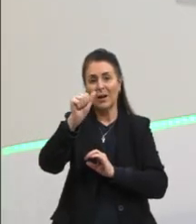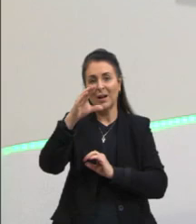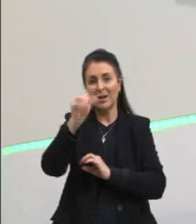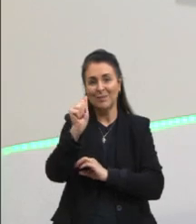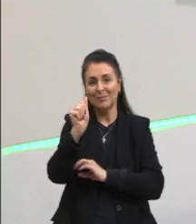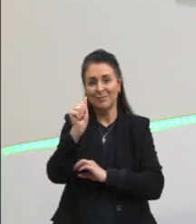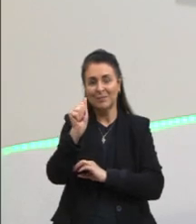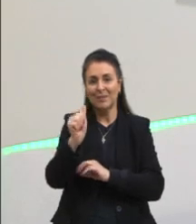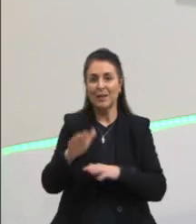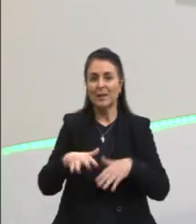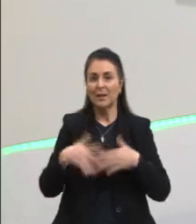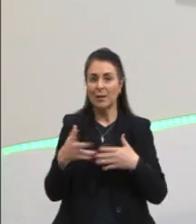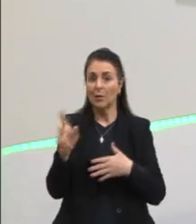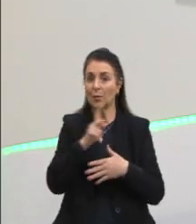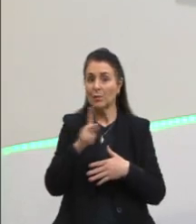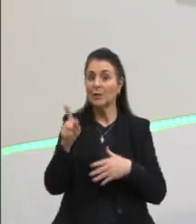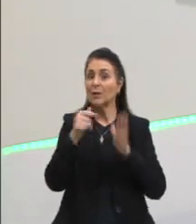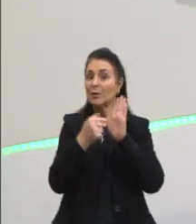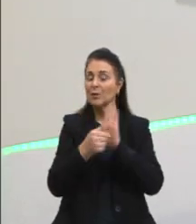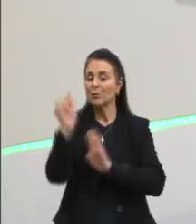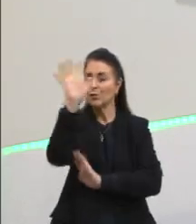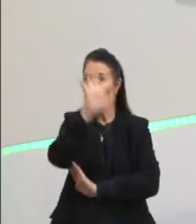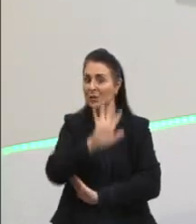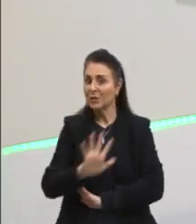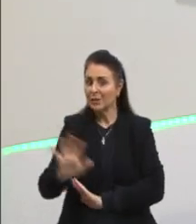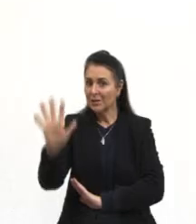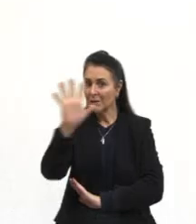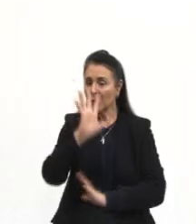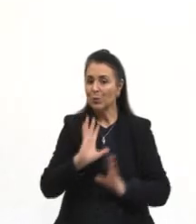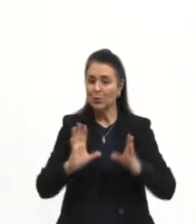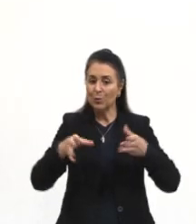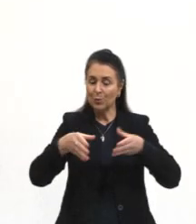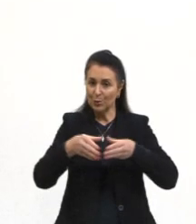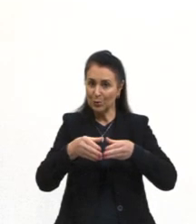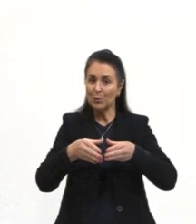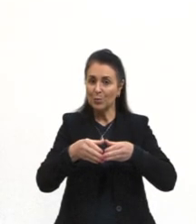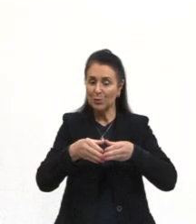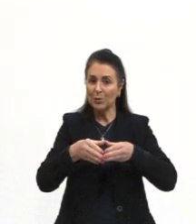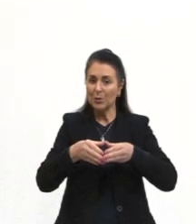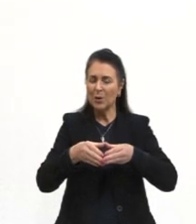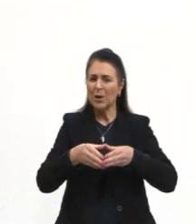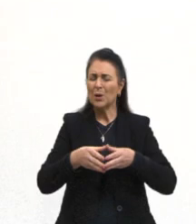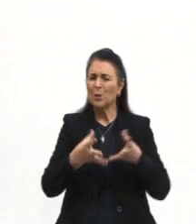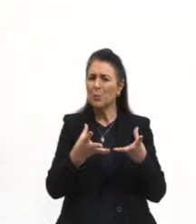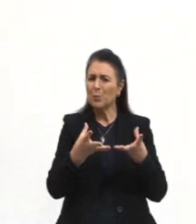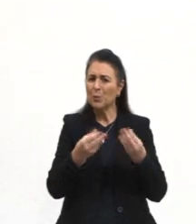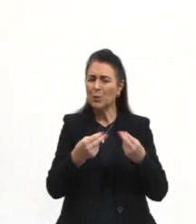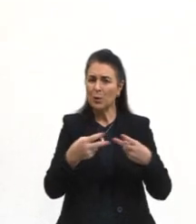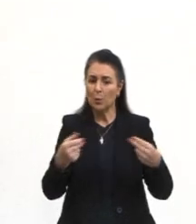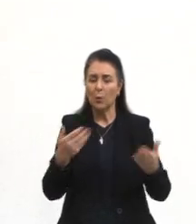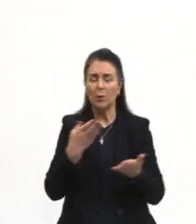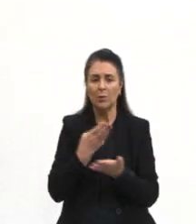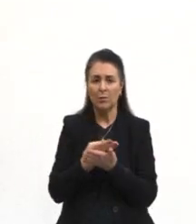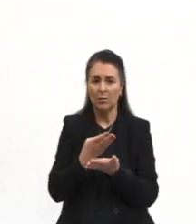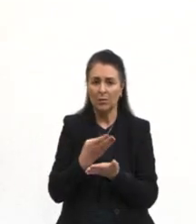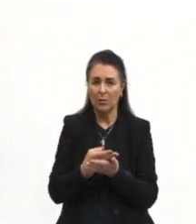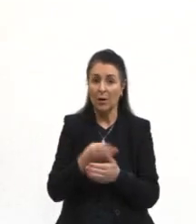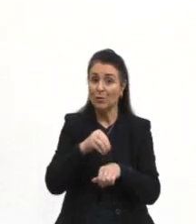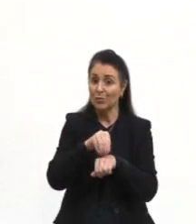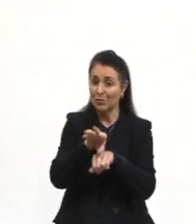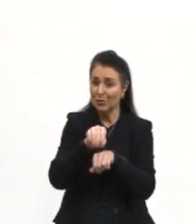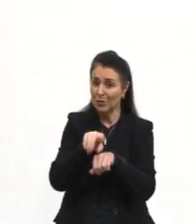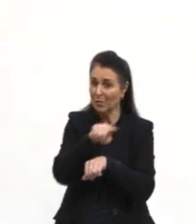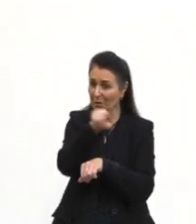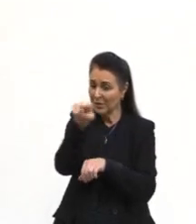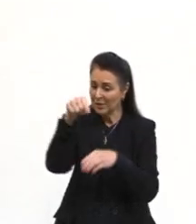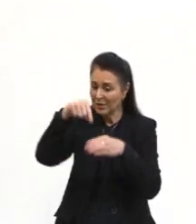Então, gente, eu estou dando um geração nesse grupo, nesses grupos mesmo. Porque é bastante coisa para estudar. Fica a dica para vocês se